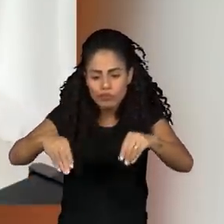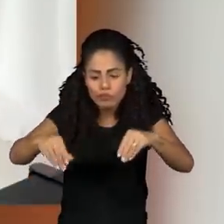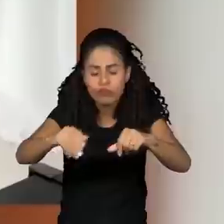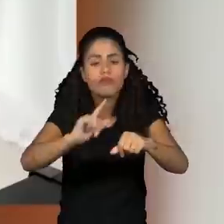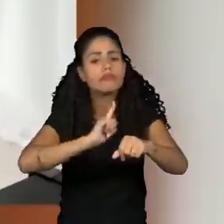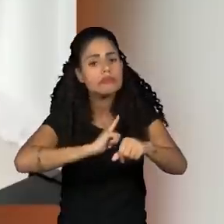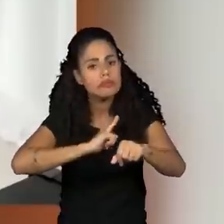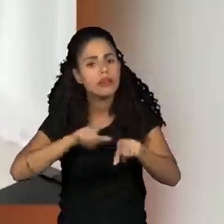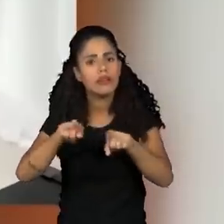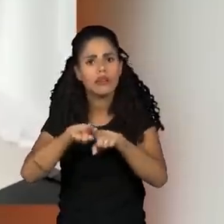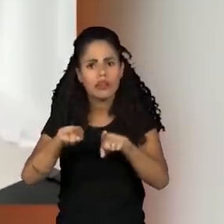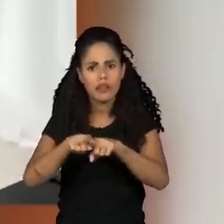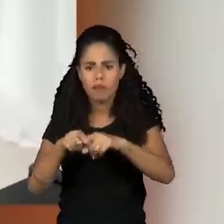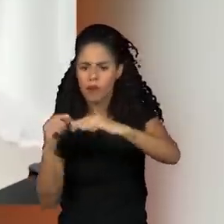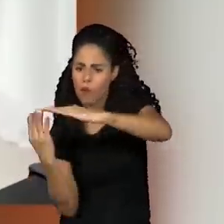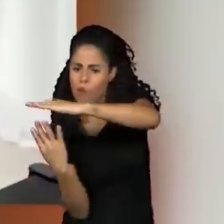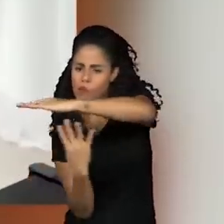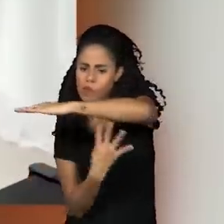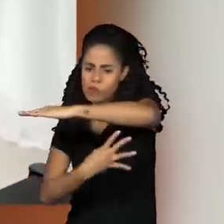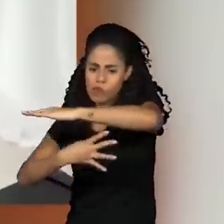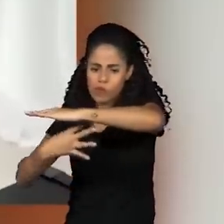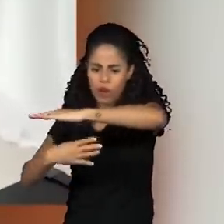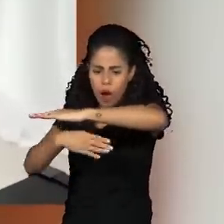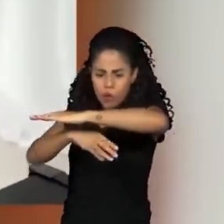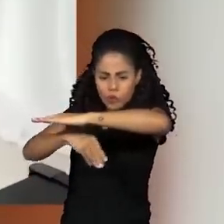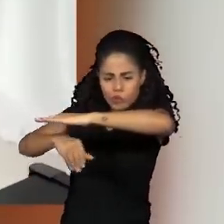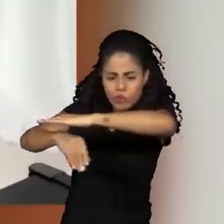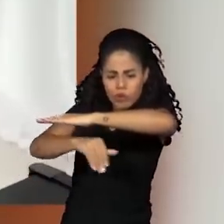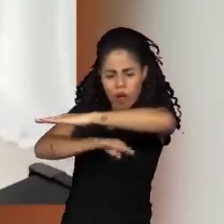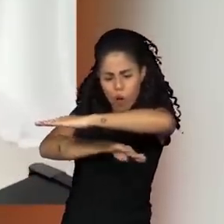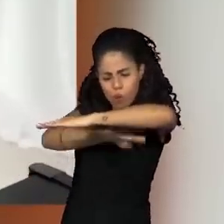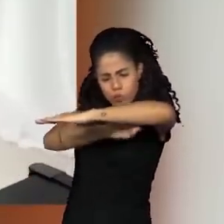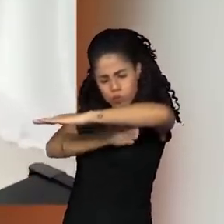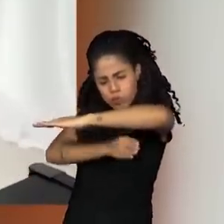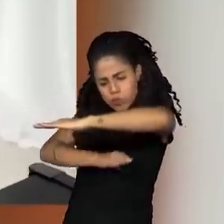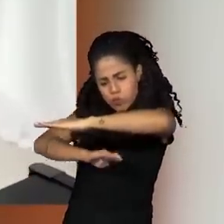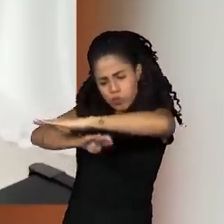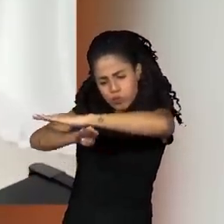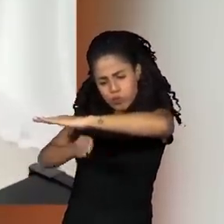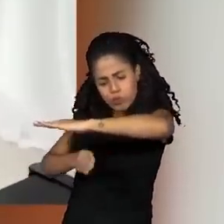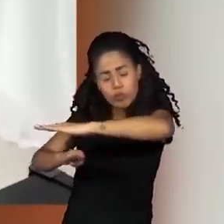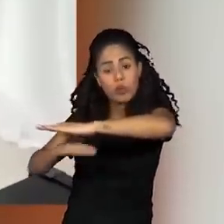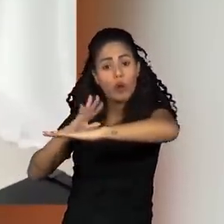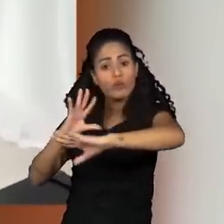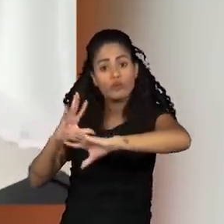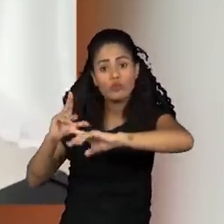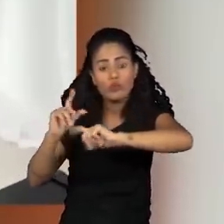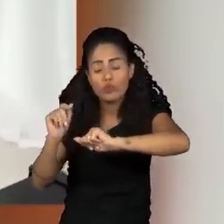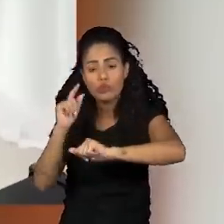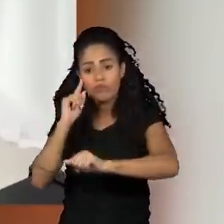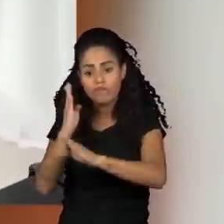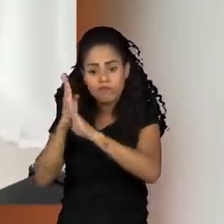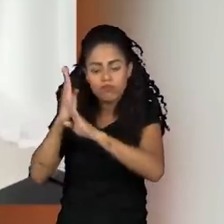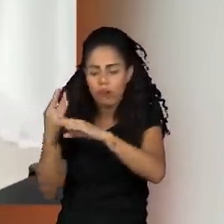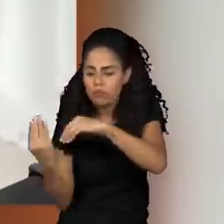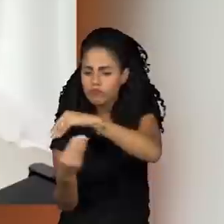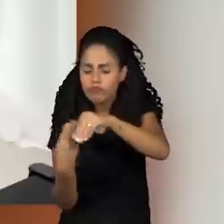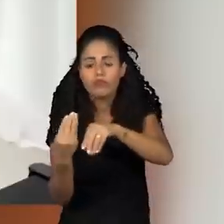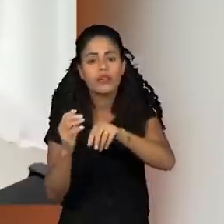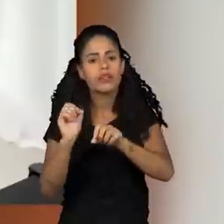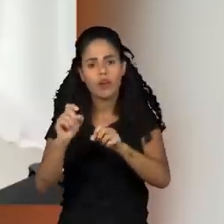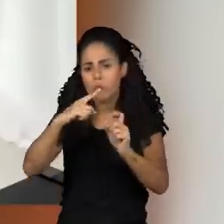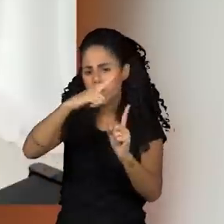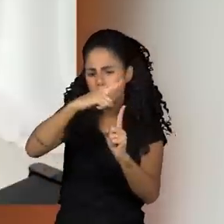recife de coral, colinas coralinas, esses ambientes é como se fosse um oásis no meio do deserto. Então, as espécies,